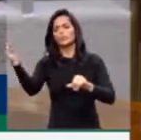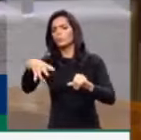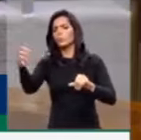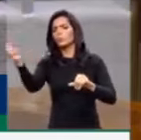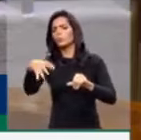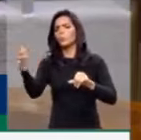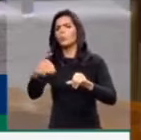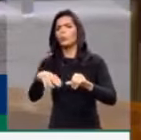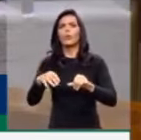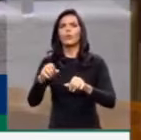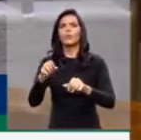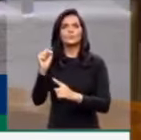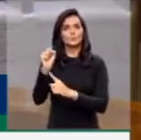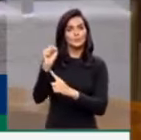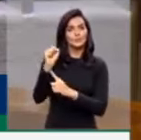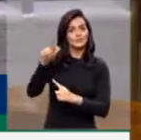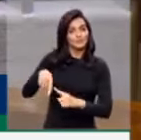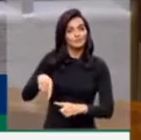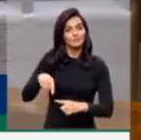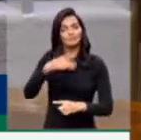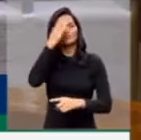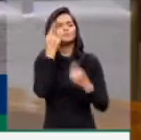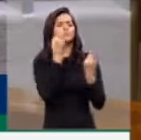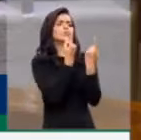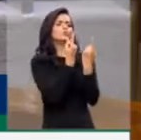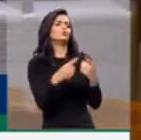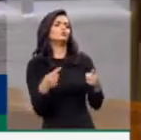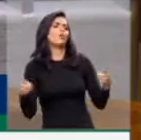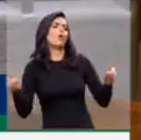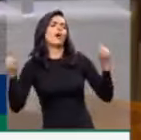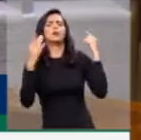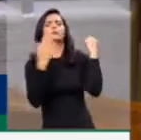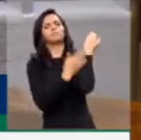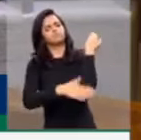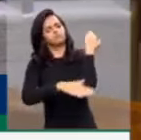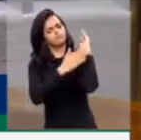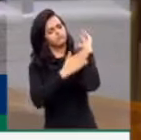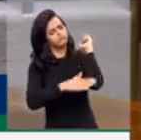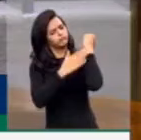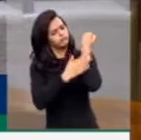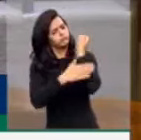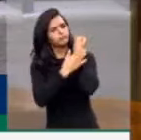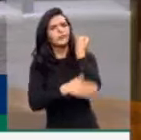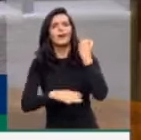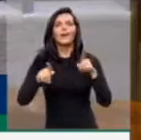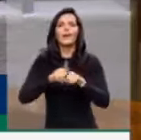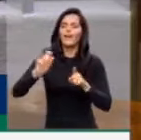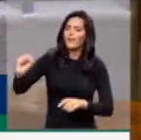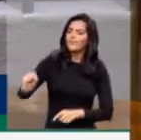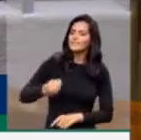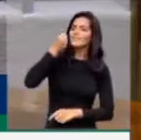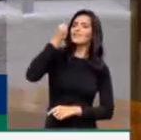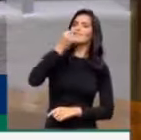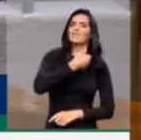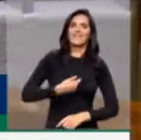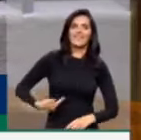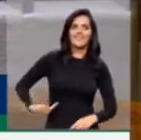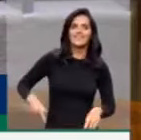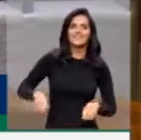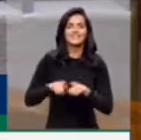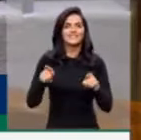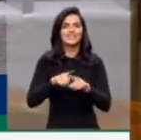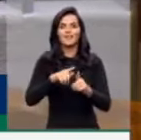podia fazer um churrasco no final de semana. Todo mundo podia tomar um refrigerante, tomar uma cervejinha. As famílias tinham dignidade.